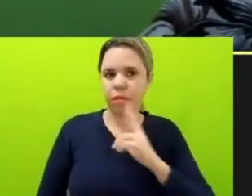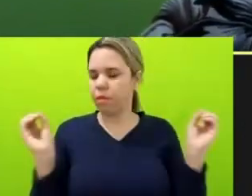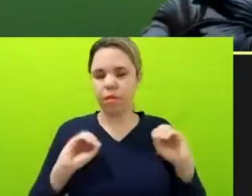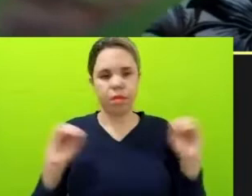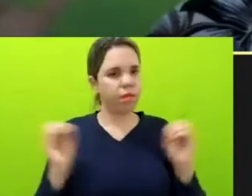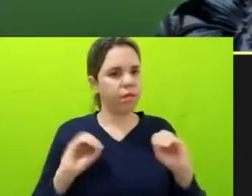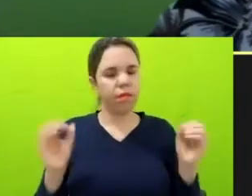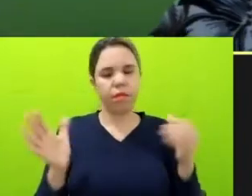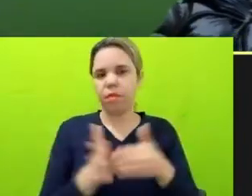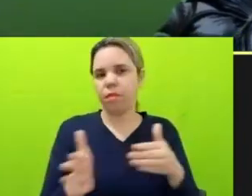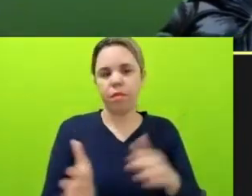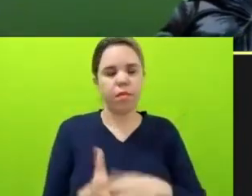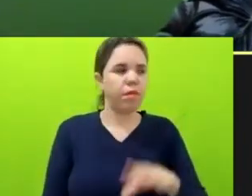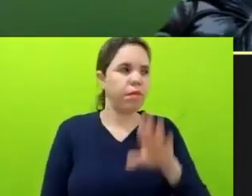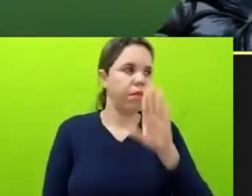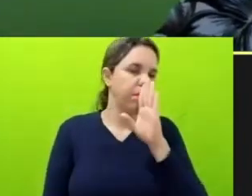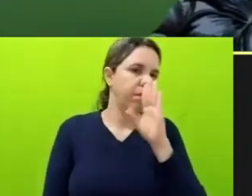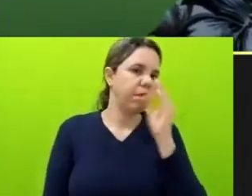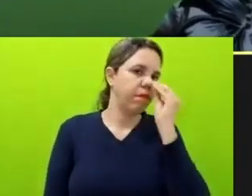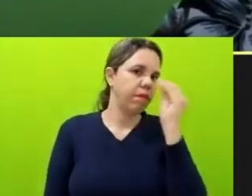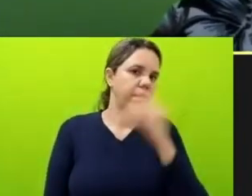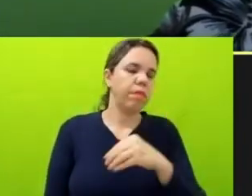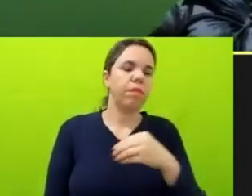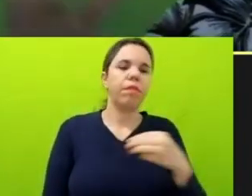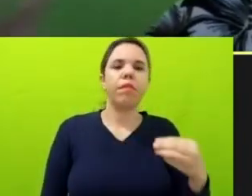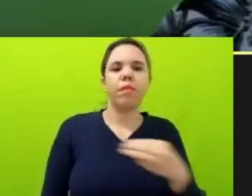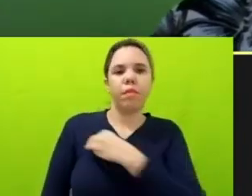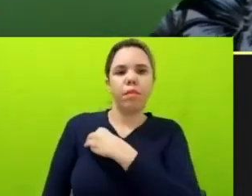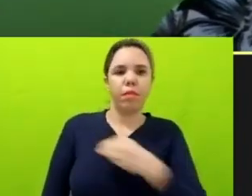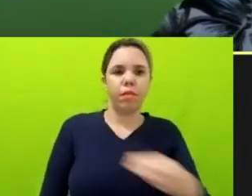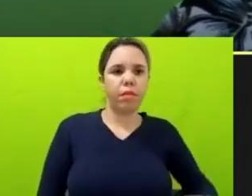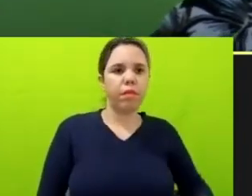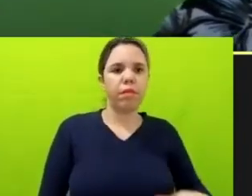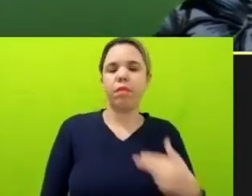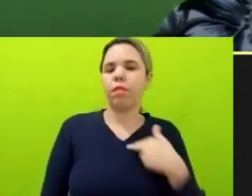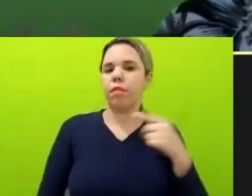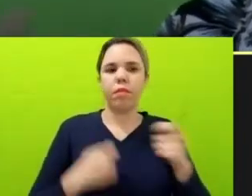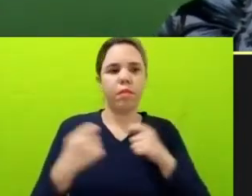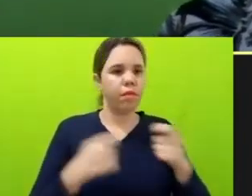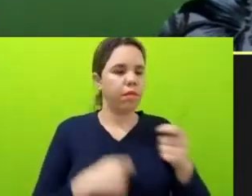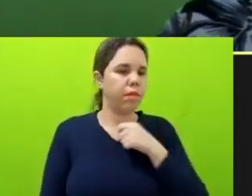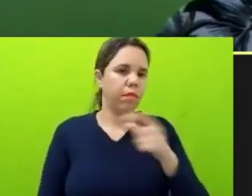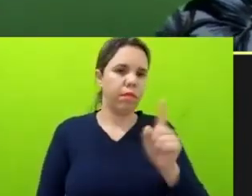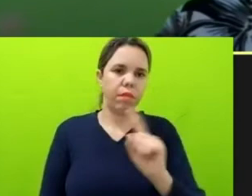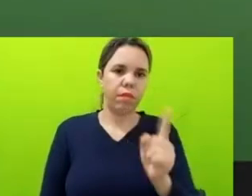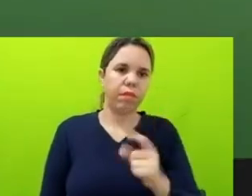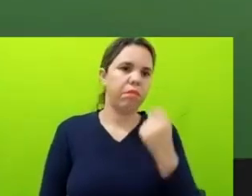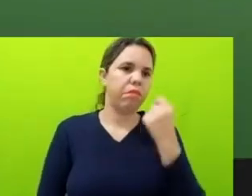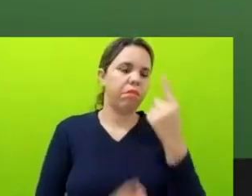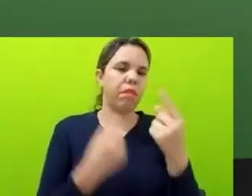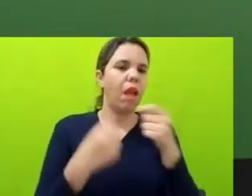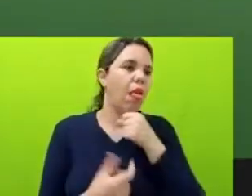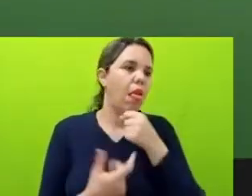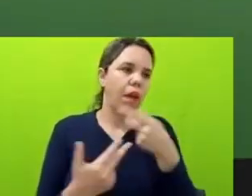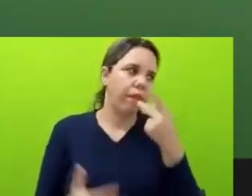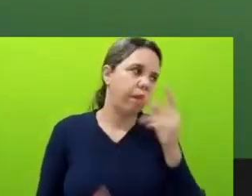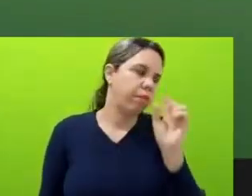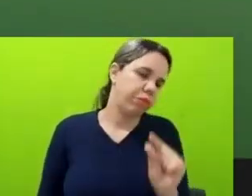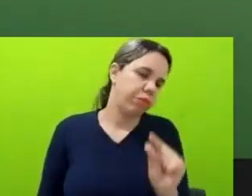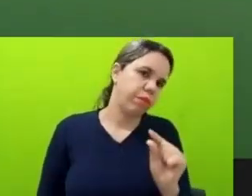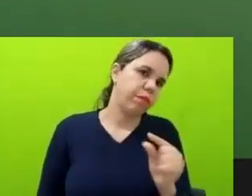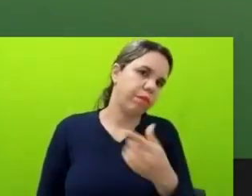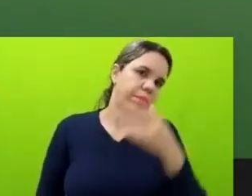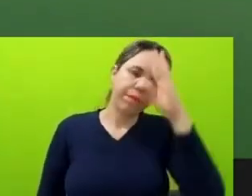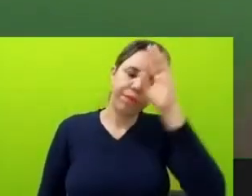Você... Os ministros não dão entrevistas, né? Você imagina. Raramente o ministro abre a boca para falar alguma coisa. O presidente da República também não dá entrevista.